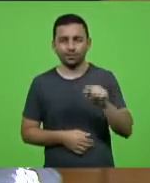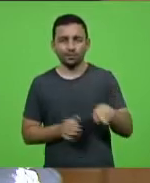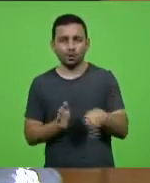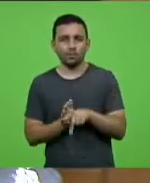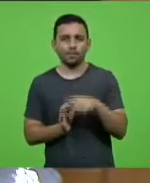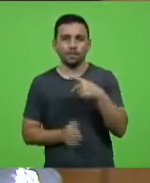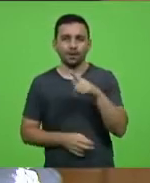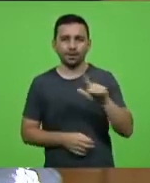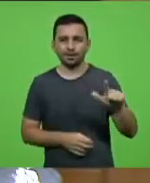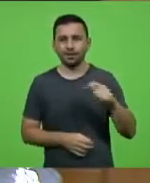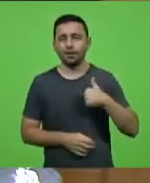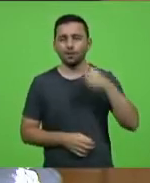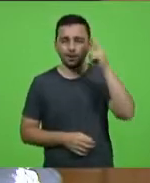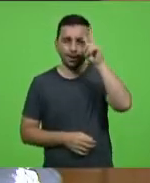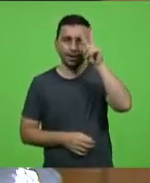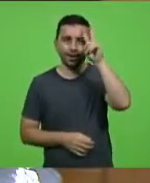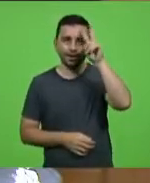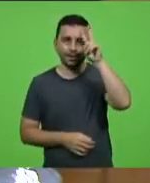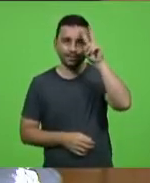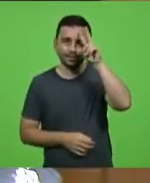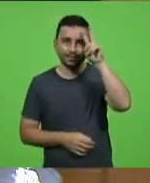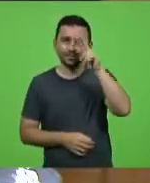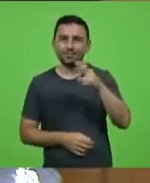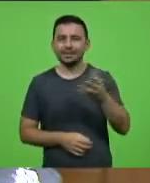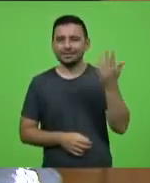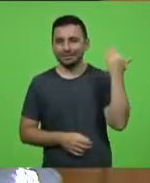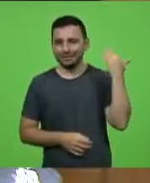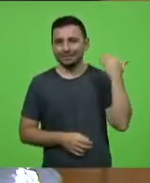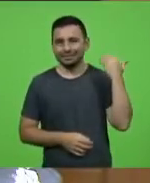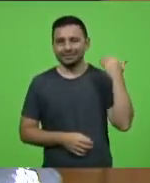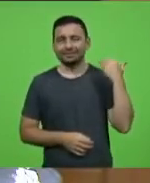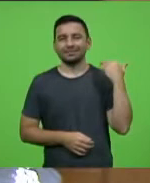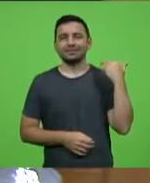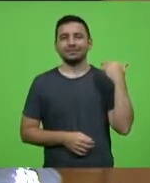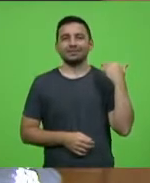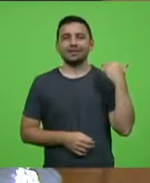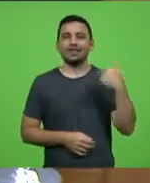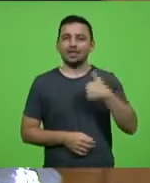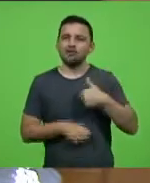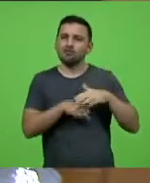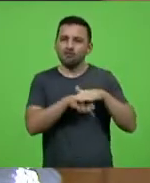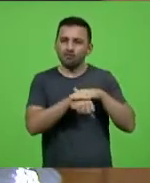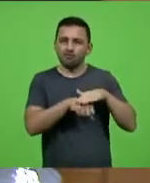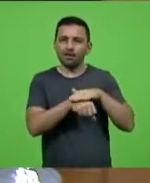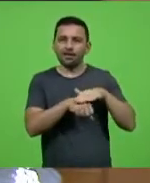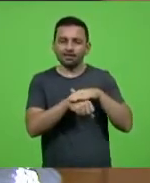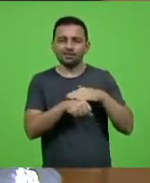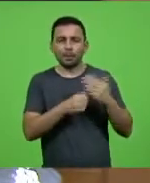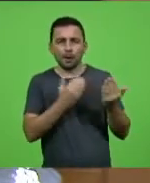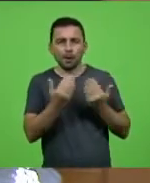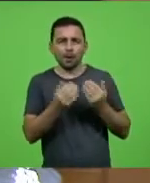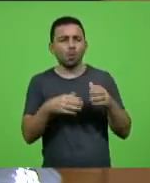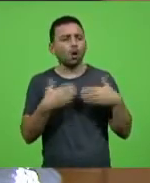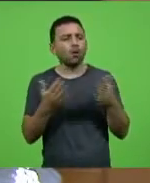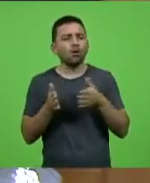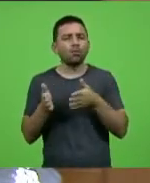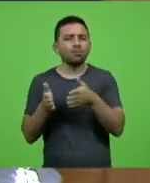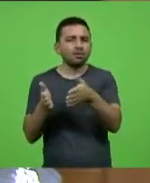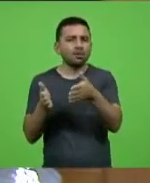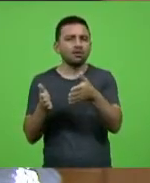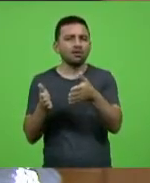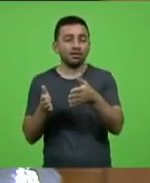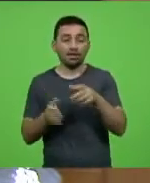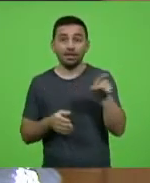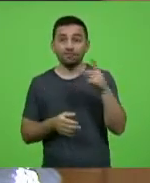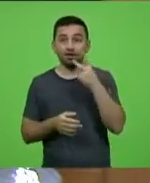E eu lembro quando estava nas composições, eu conversei com ele qual o caminho ia seguir e ele